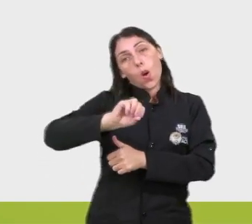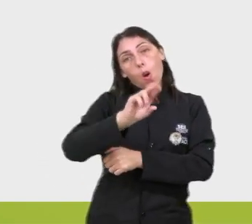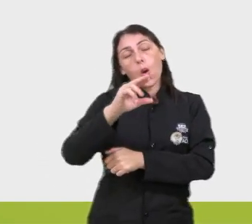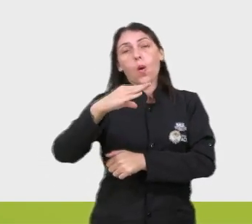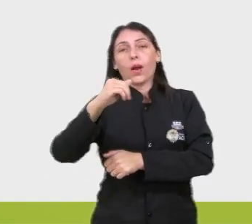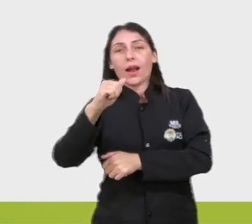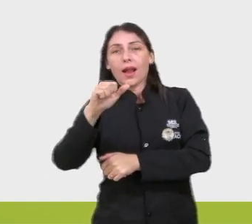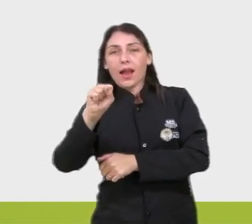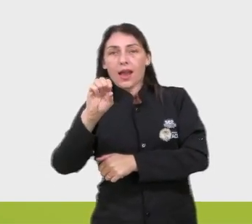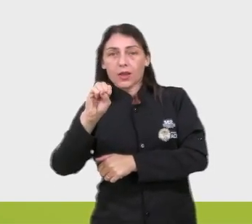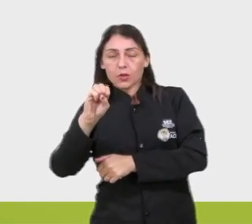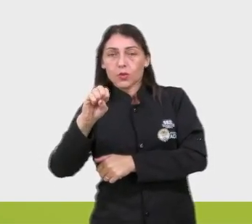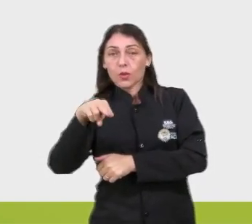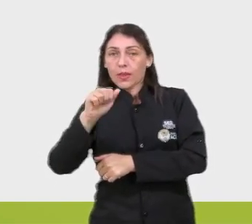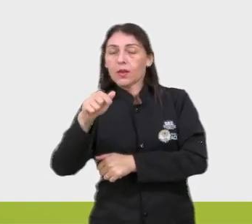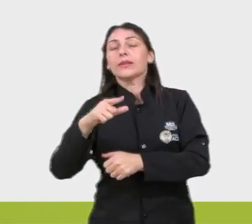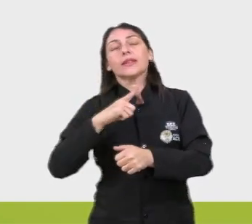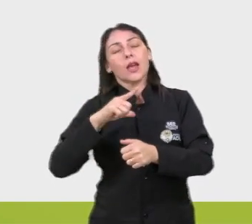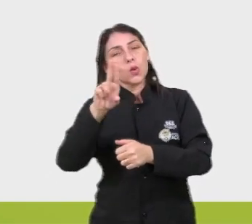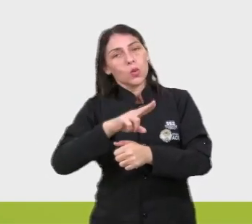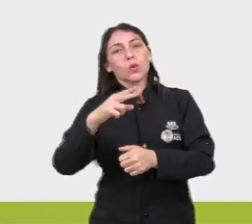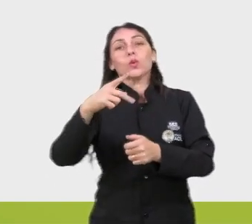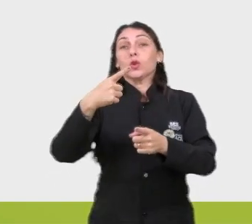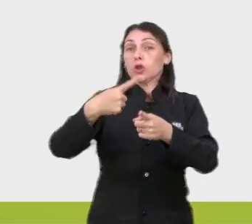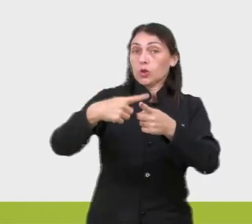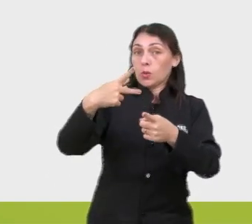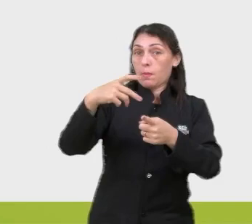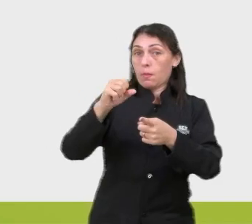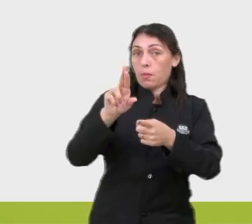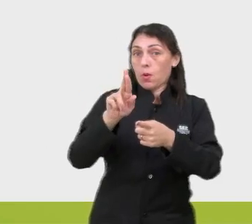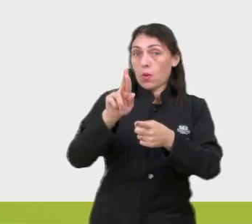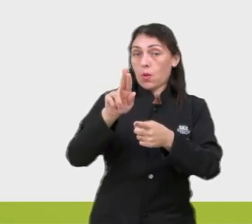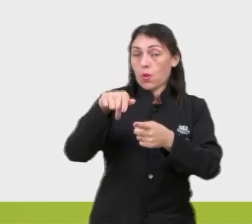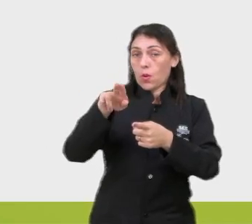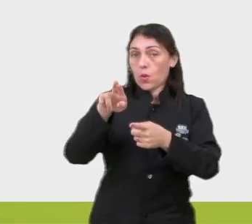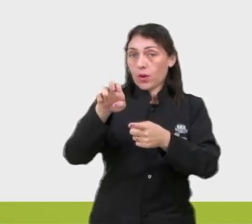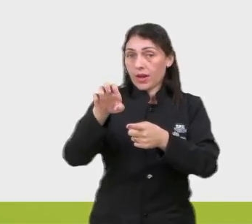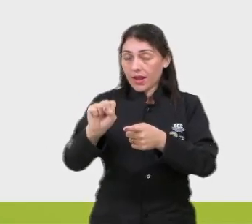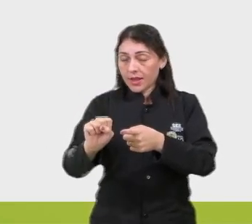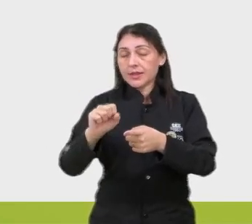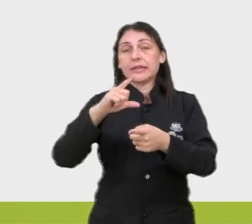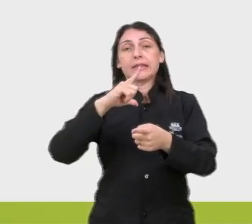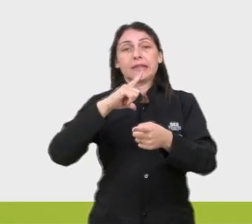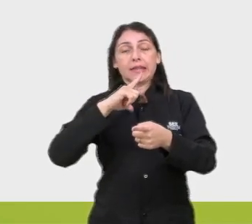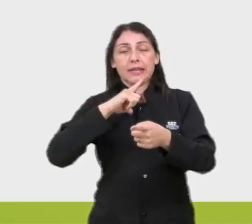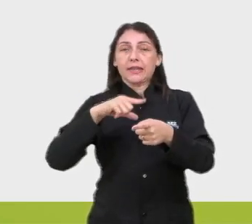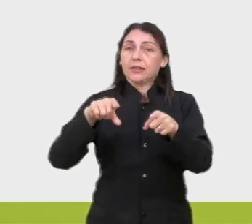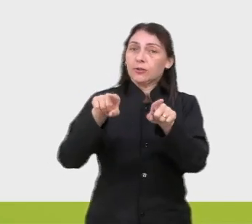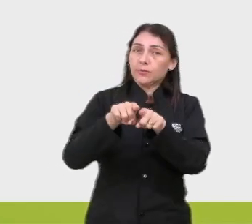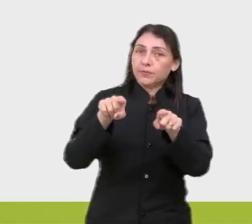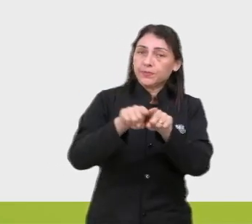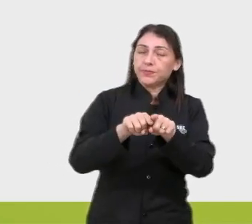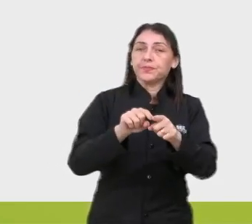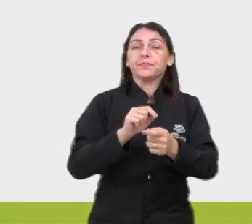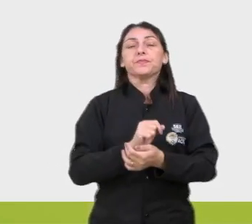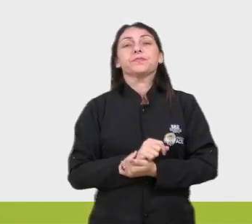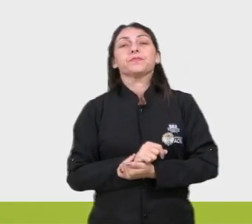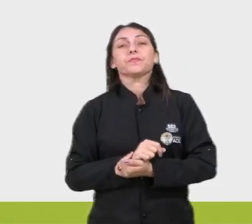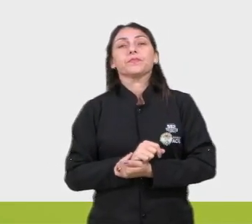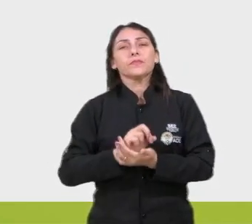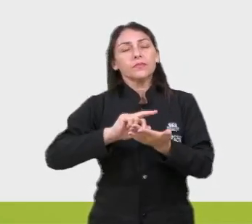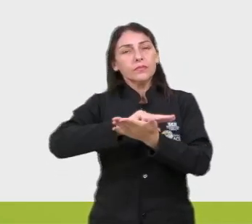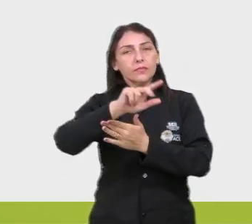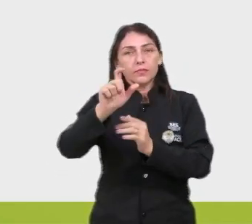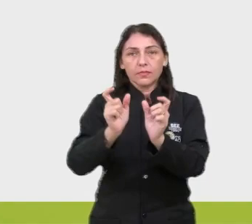que tem, por exemplo, o uso dos porquês, né, tem a questão também de